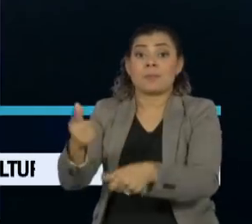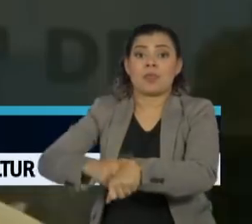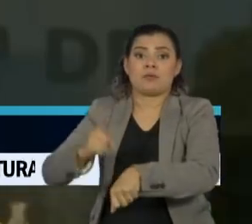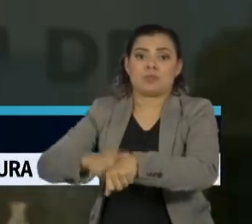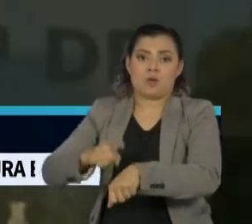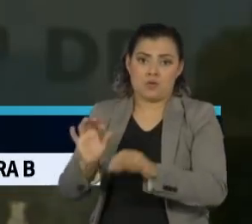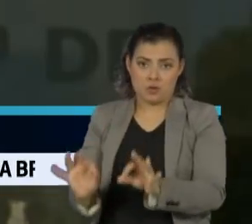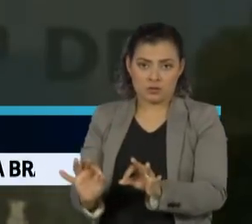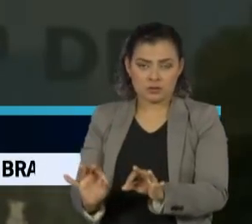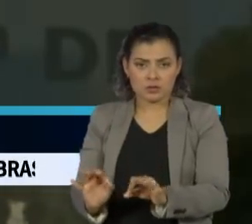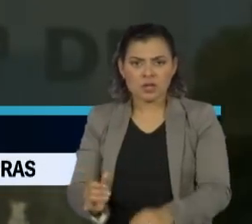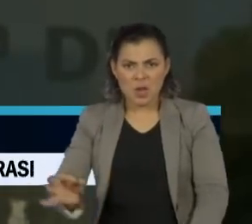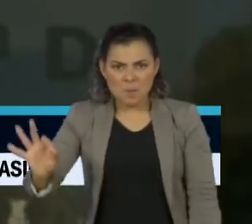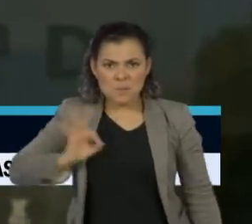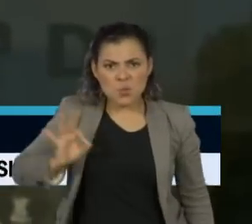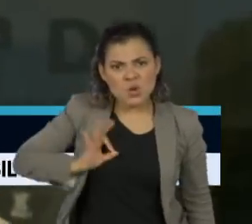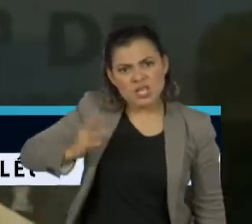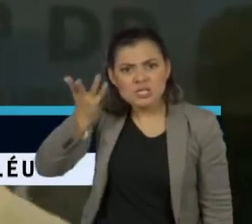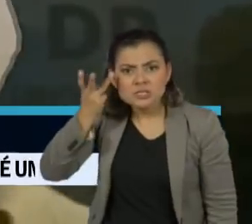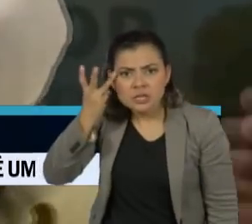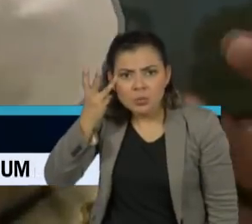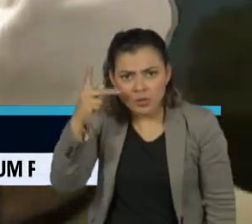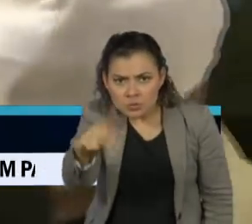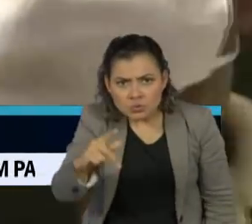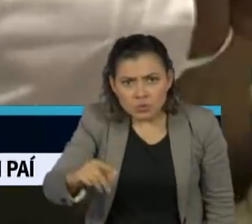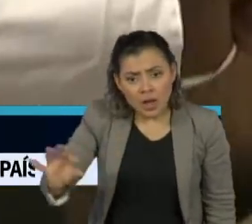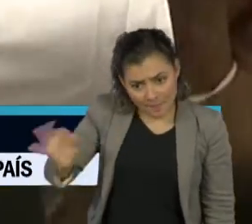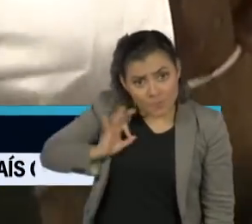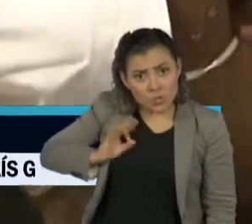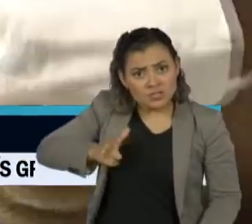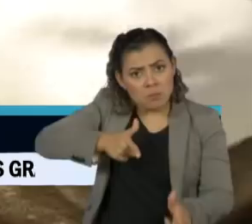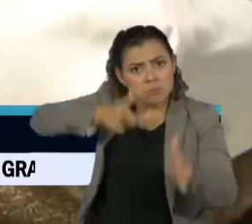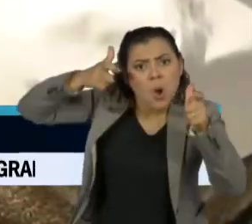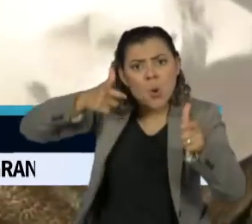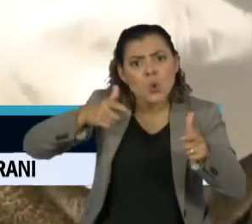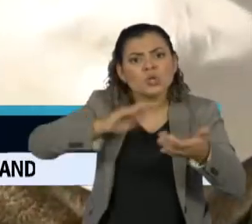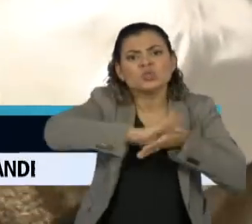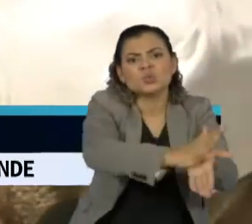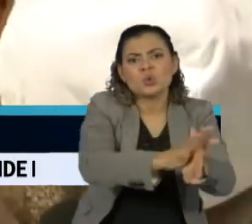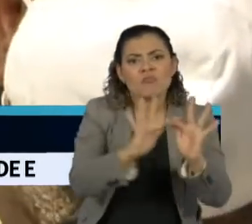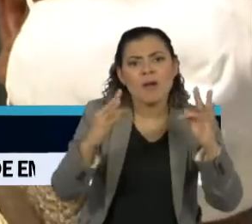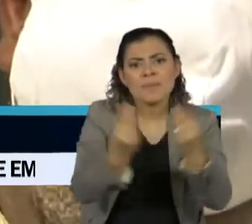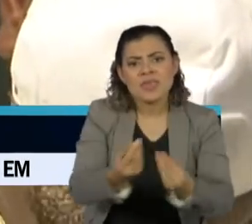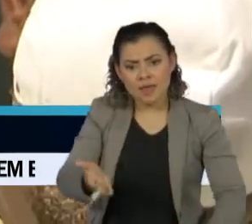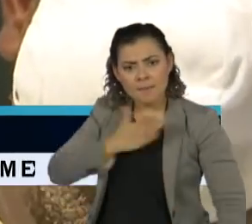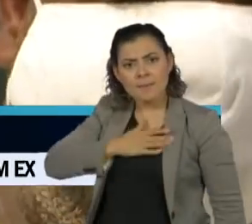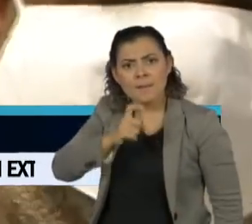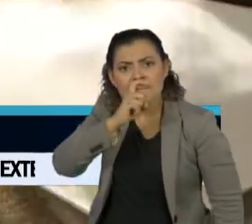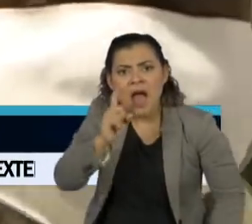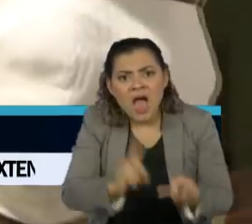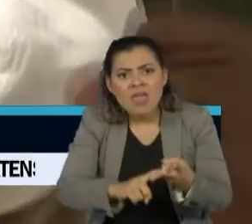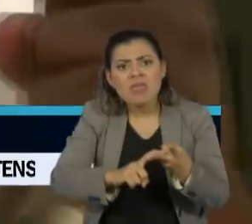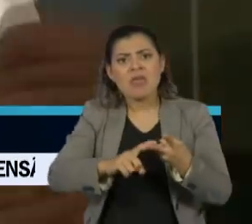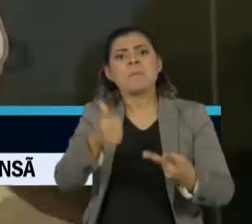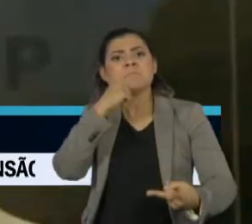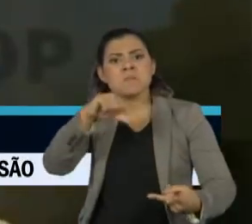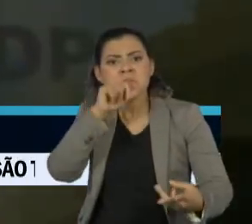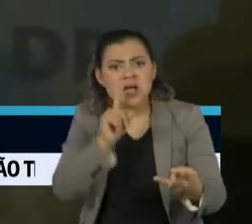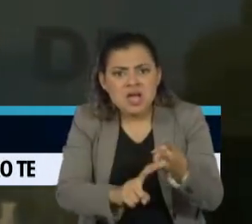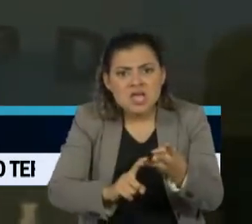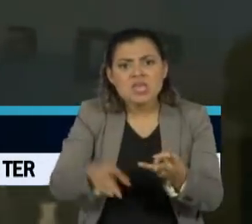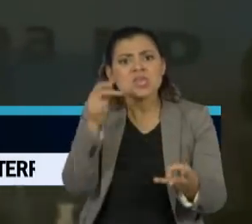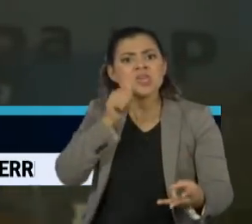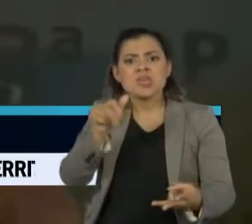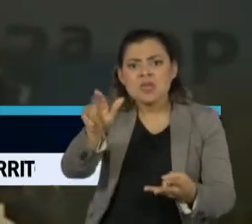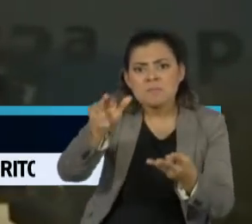tragédia. A sua polícia matou uma família completa, matou um pai, matou uma mãe,